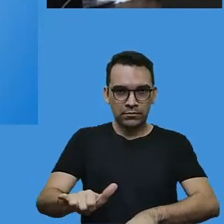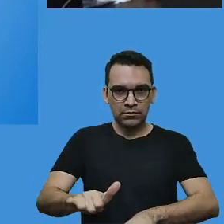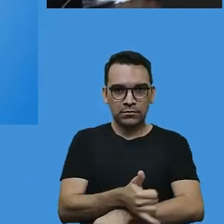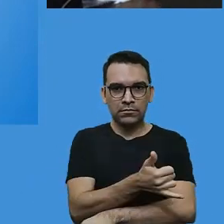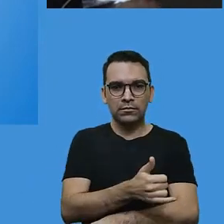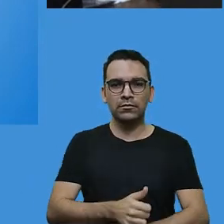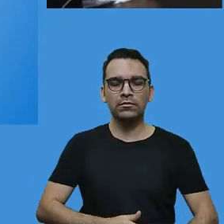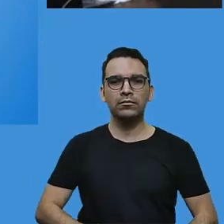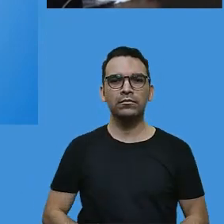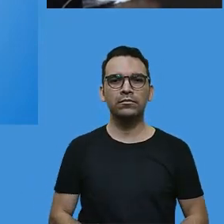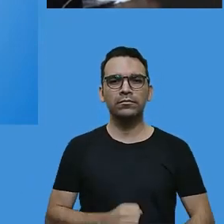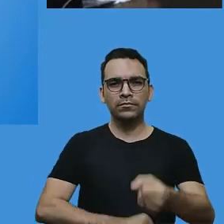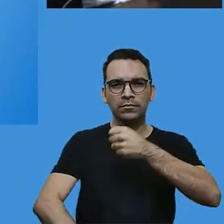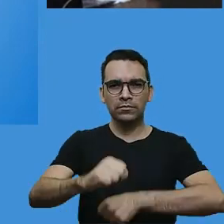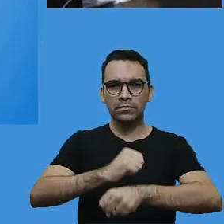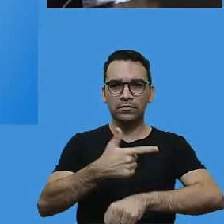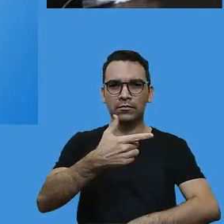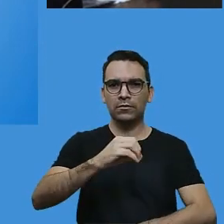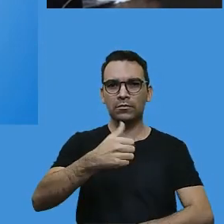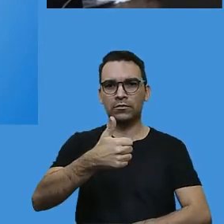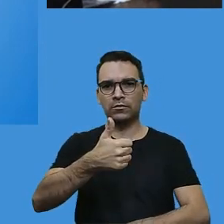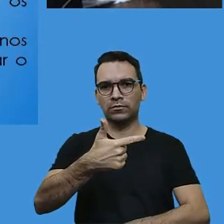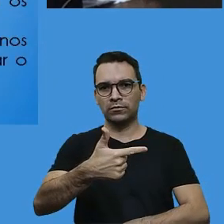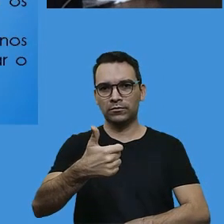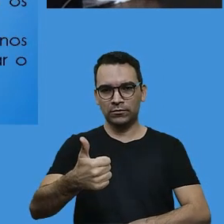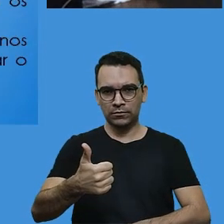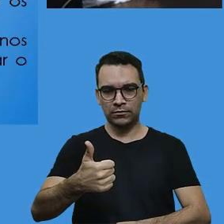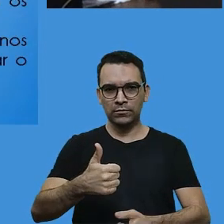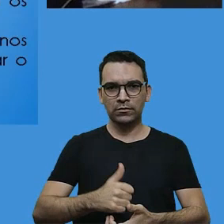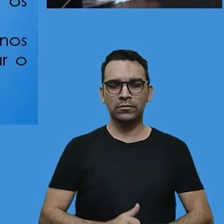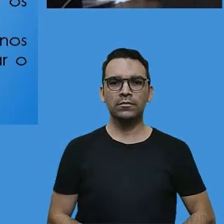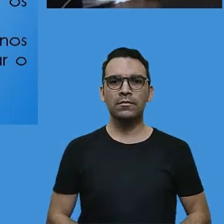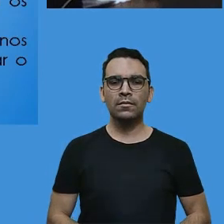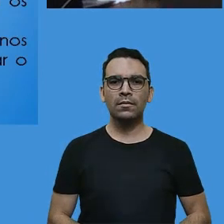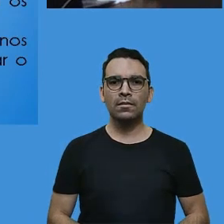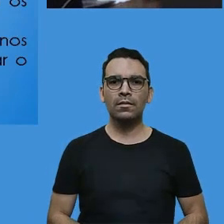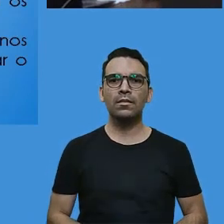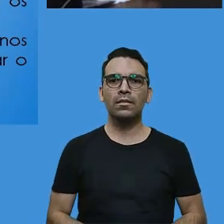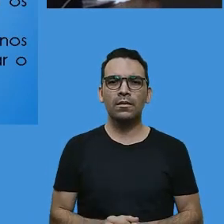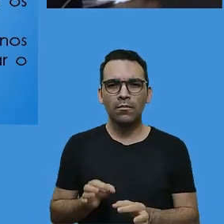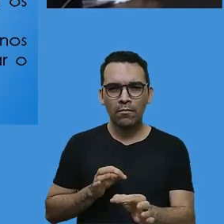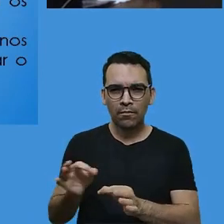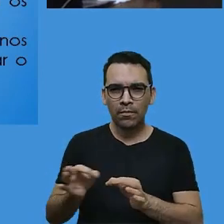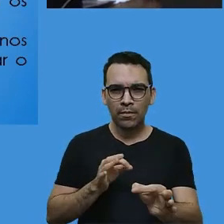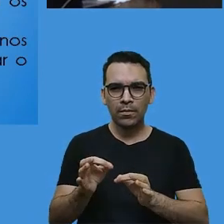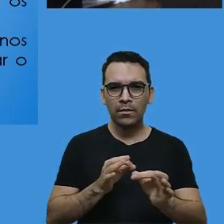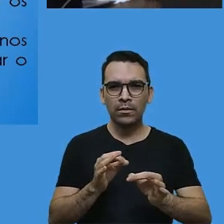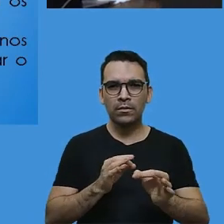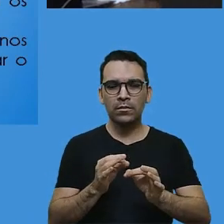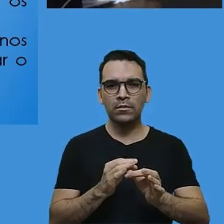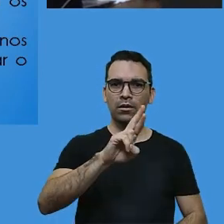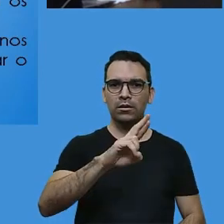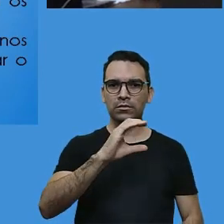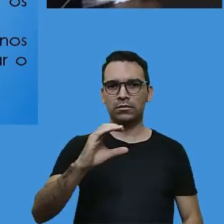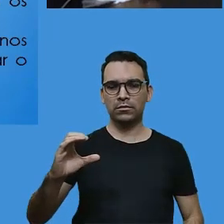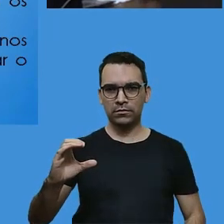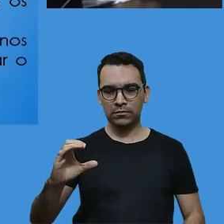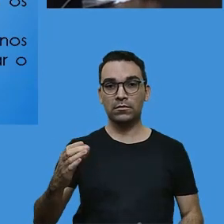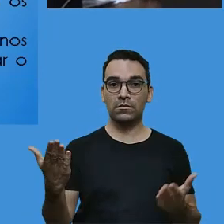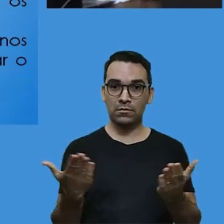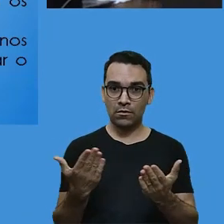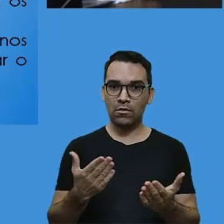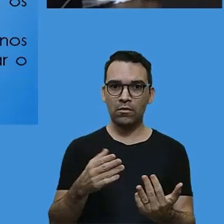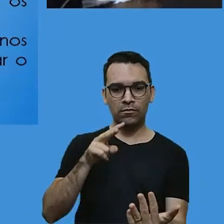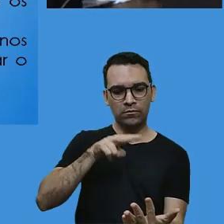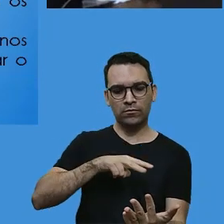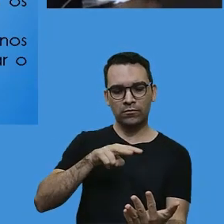No ano de 2020, nós elaboramos o referencial curricular circunstancial. E eu vou ler para